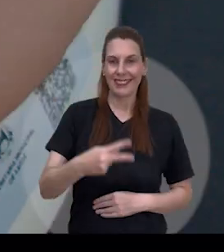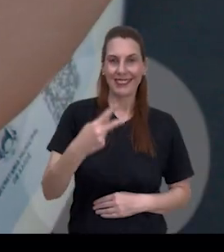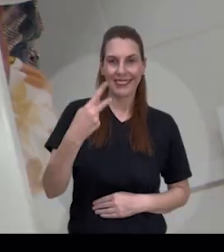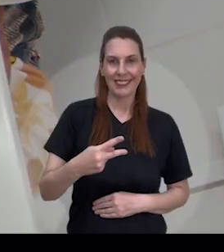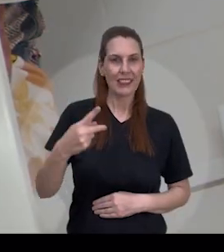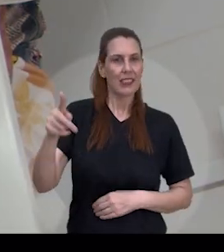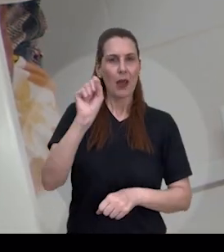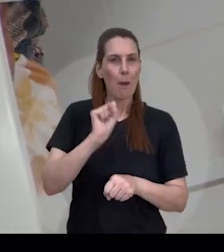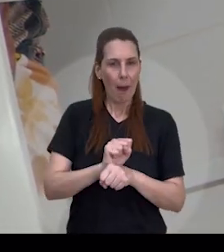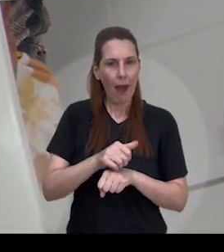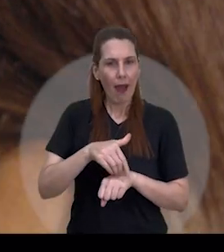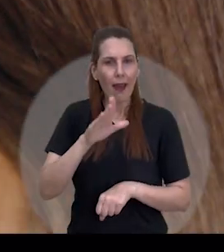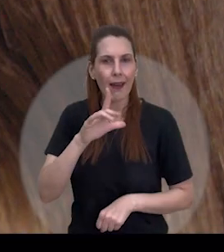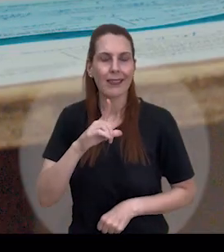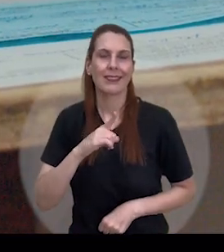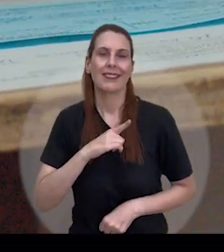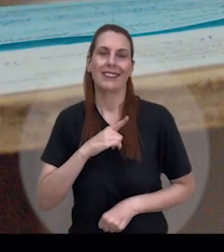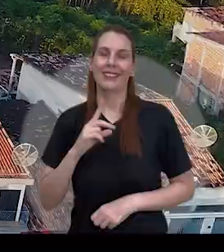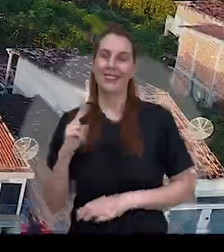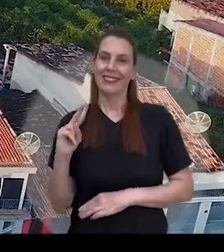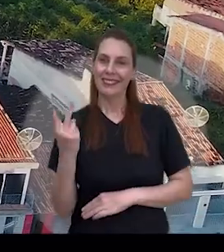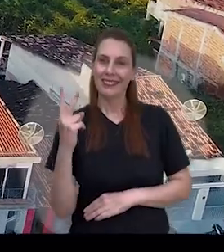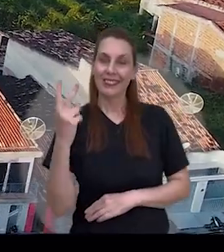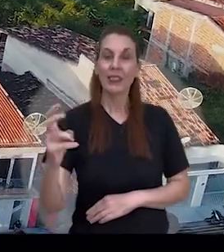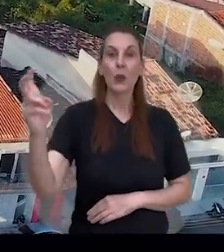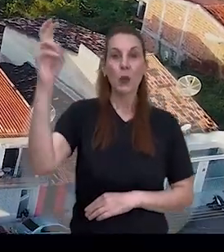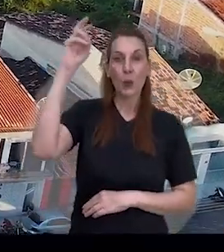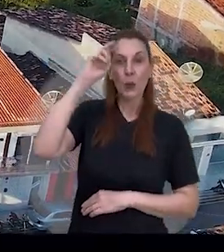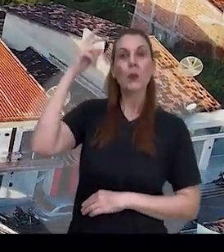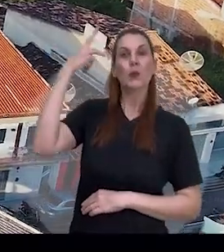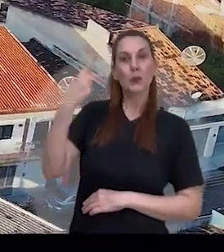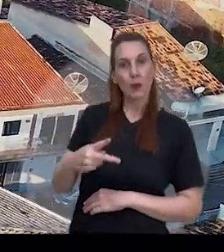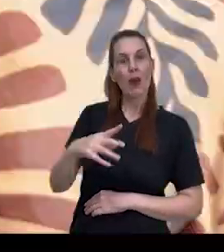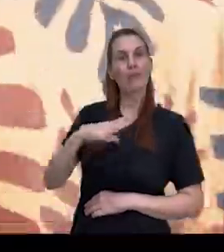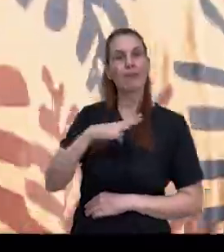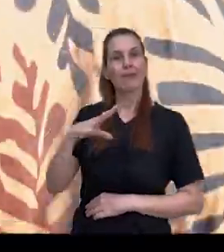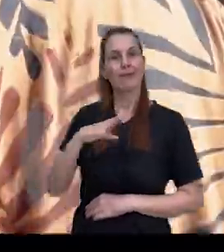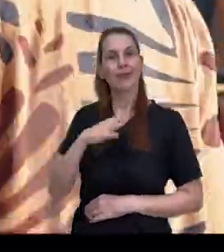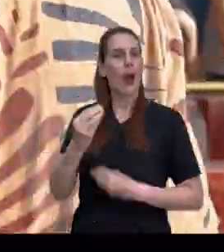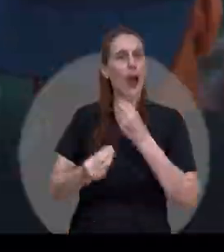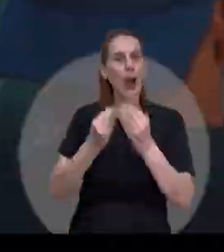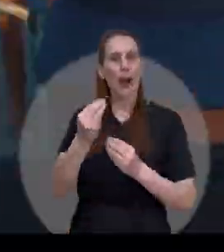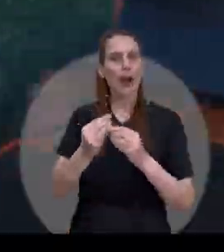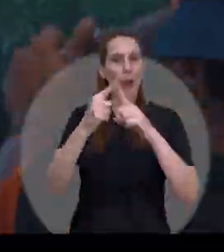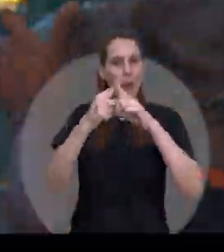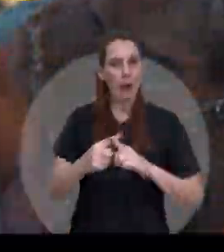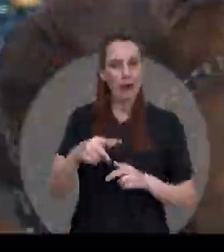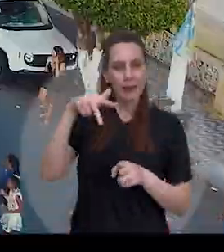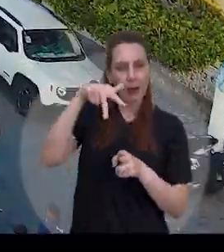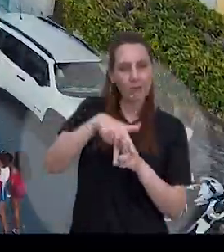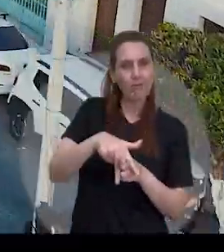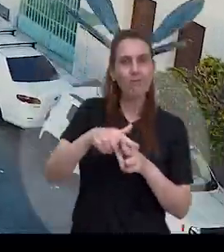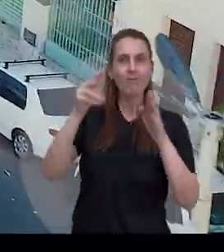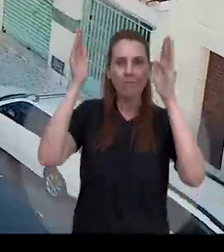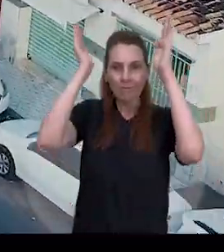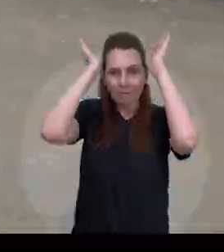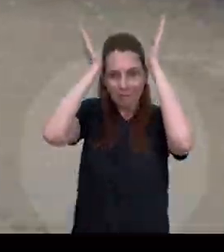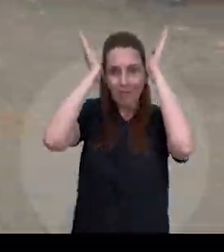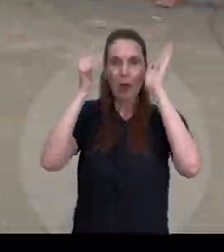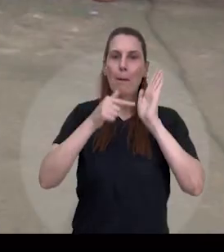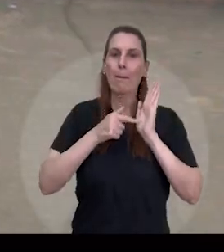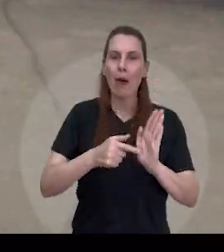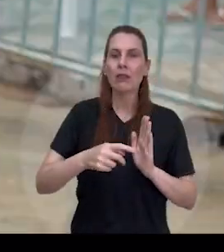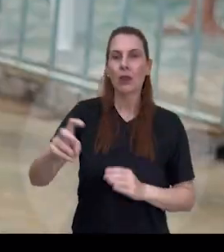itabiense. Não para por aí. A valorização da nossa cultura local através da corrida do jegue,